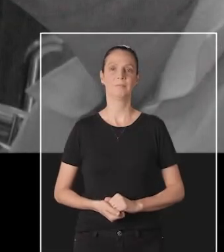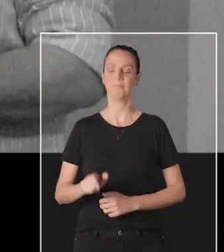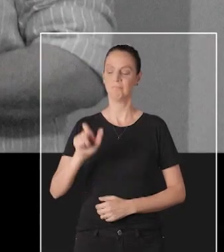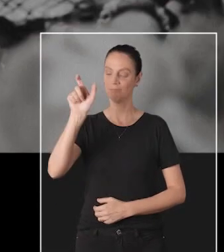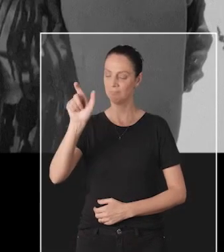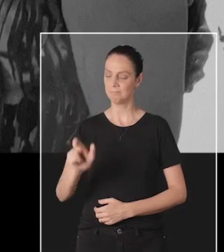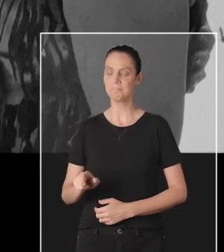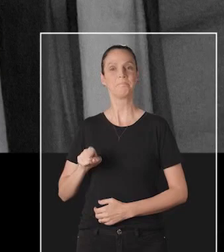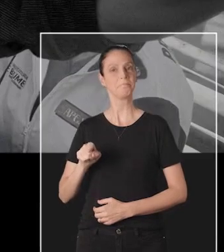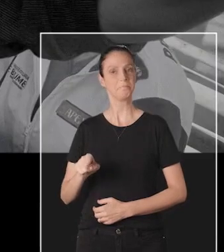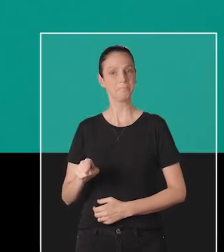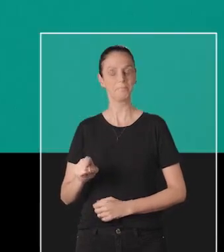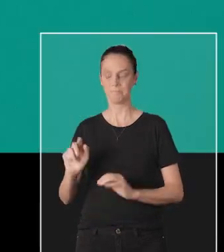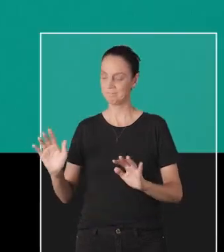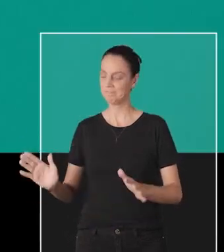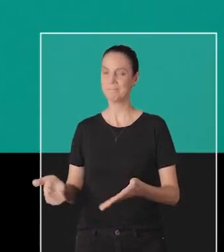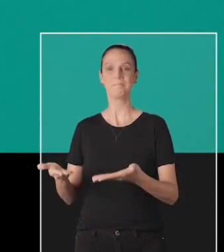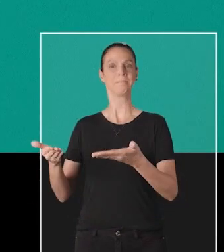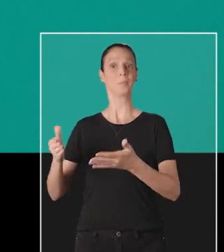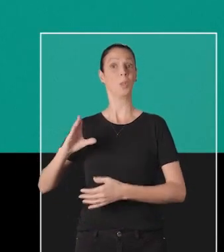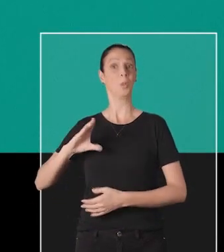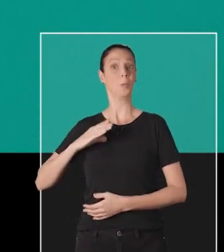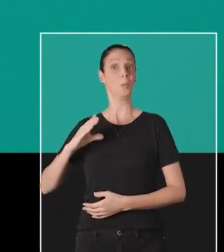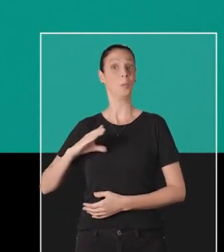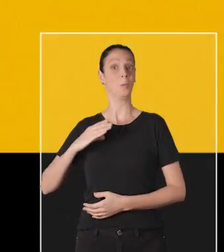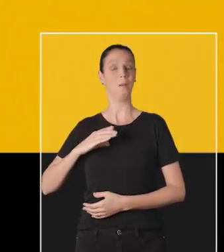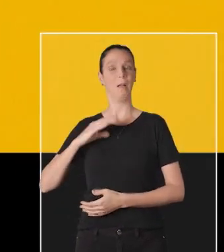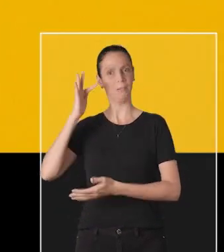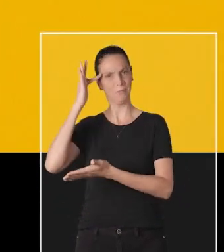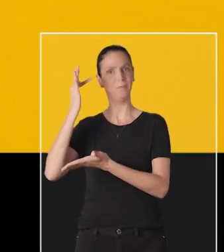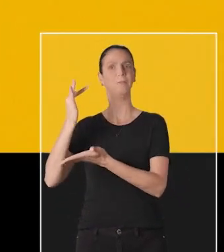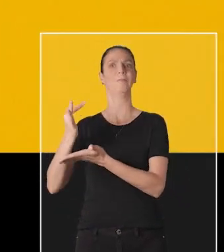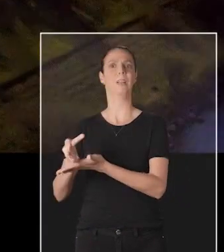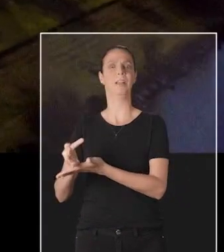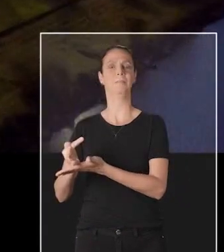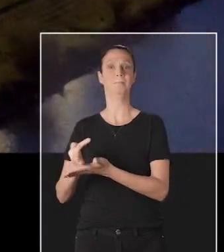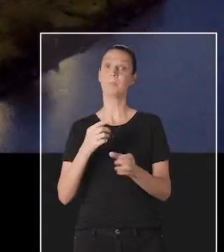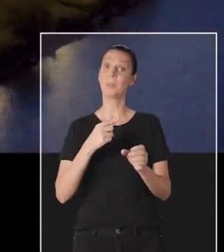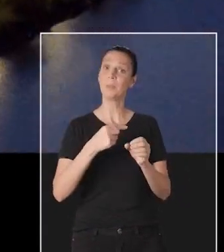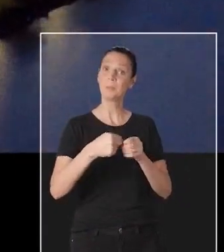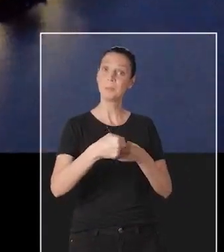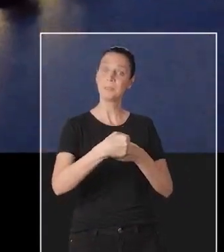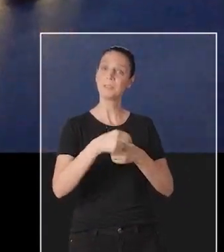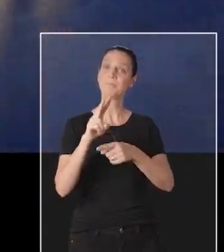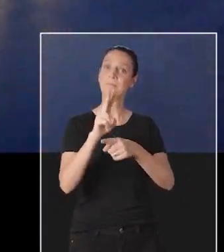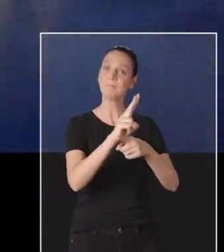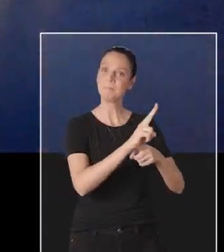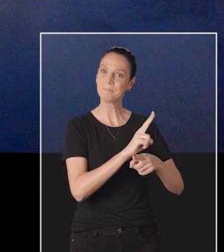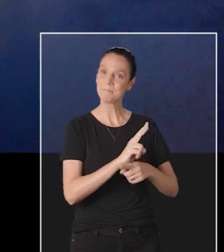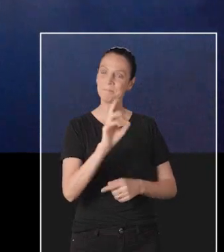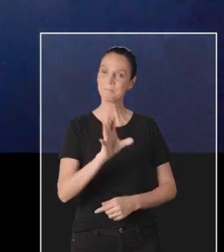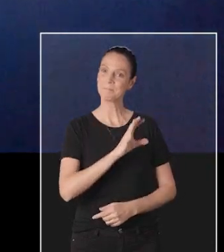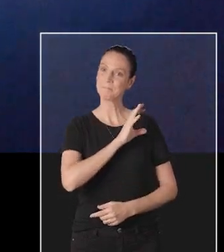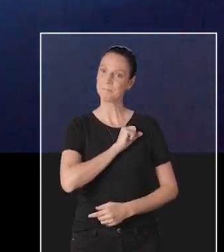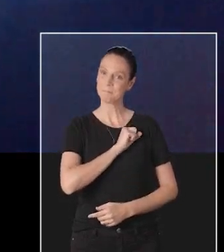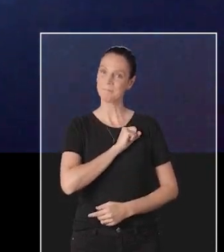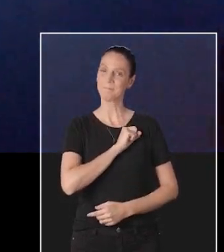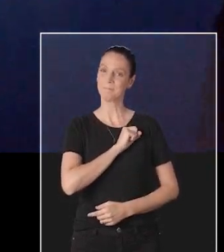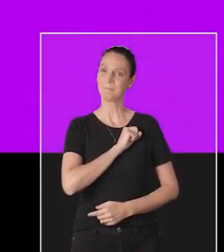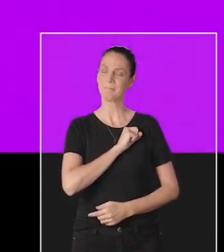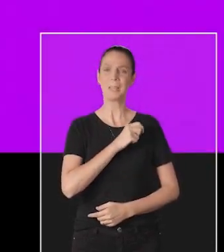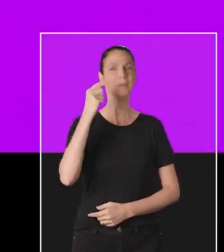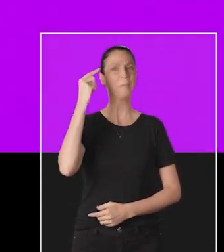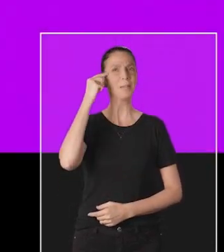Gente, se faz com coragem e fé. E uma cidade se faz com amor.